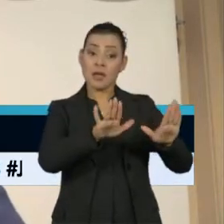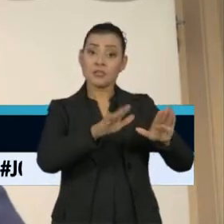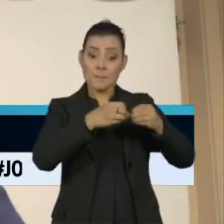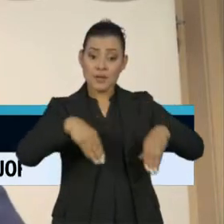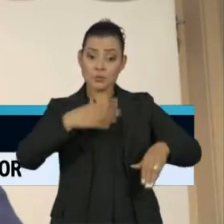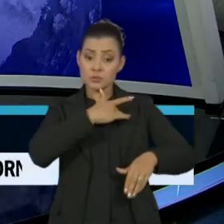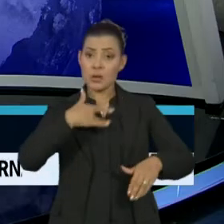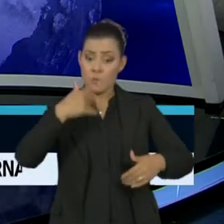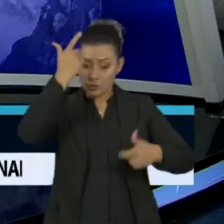população.